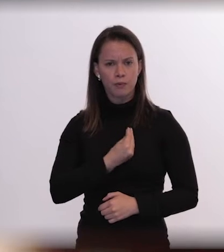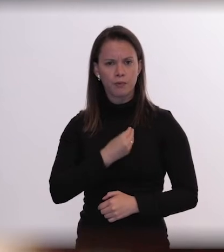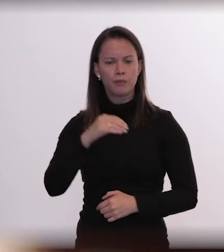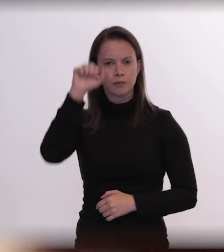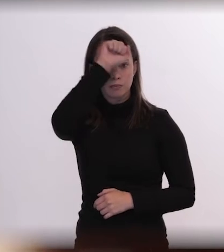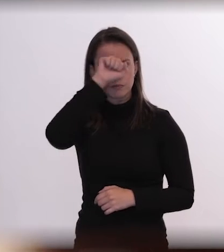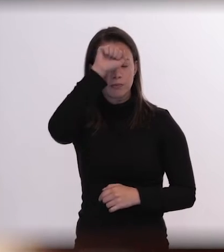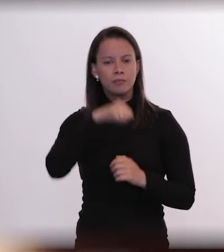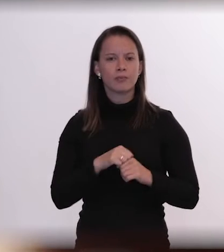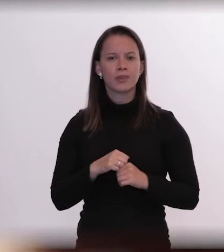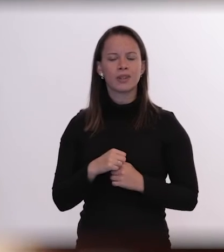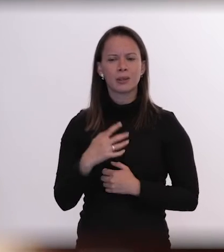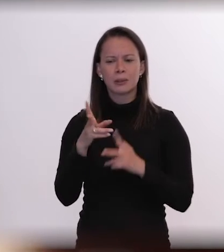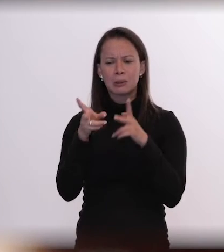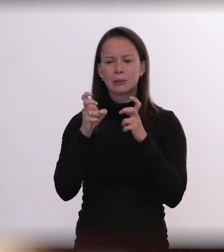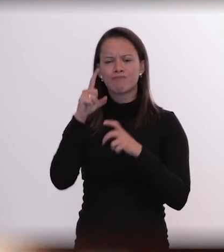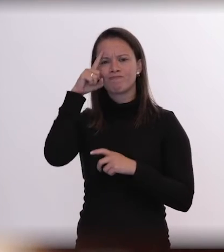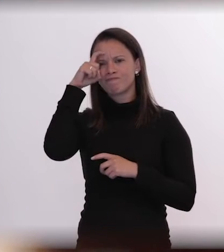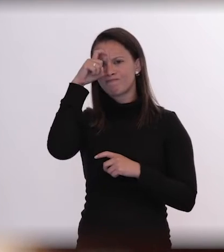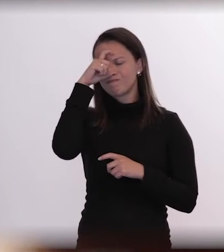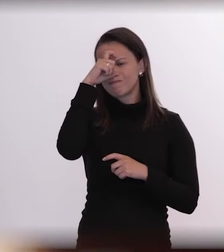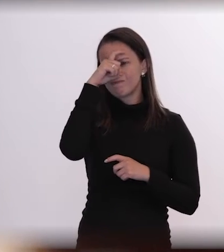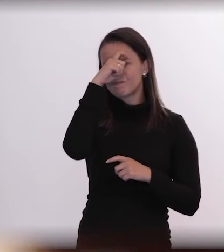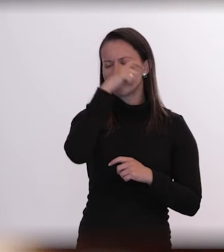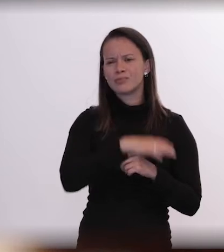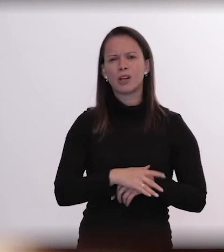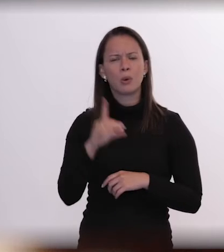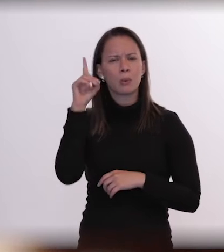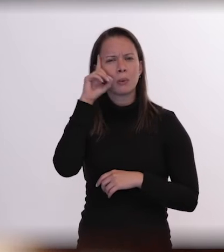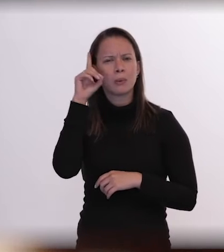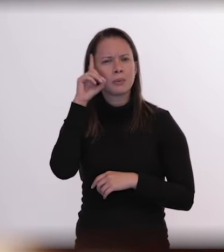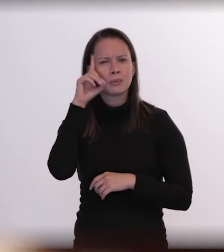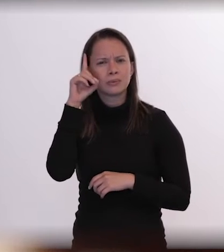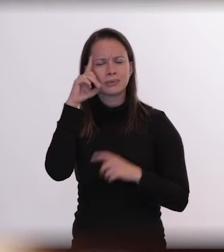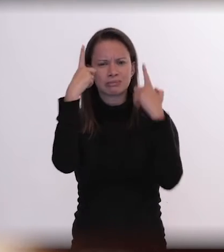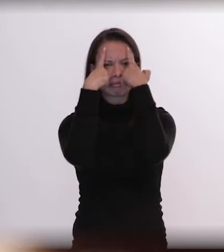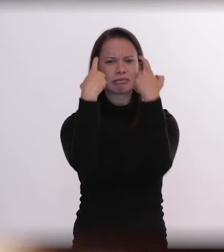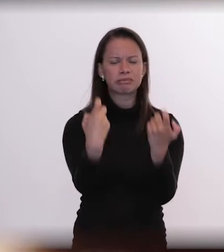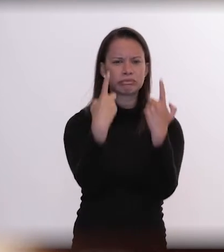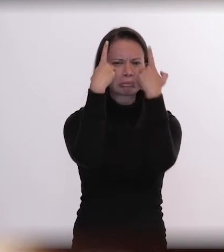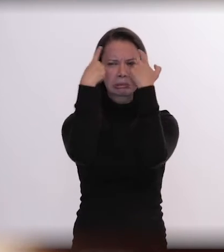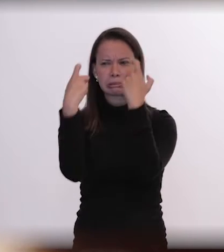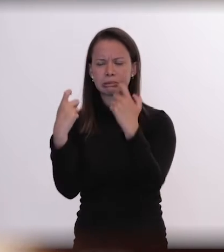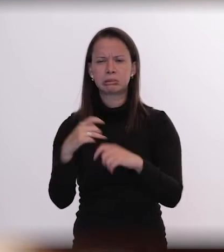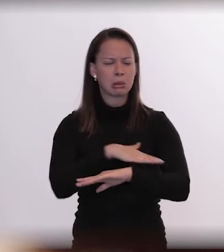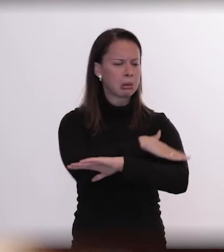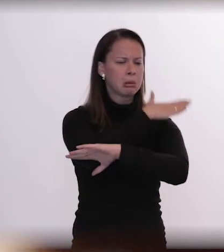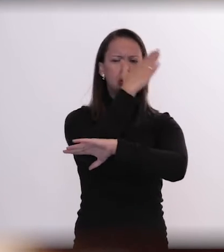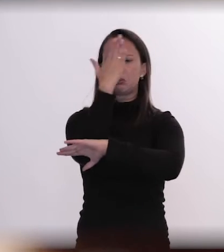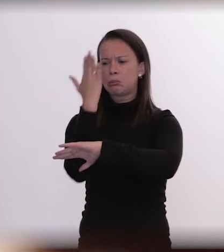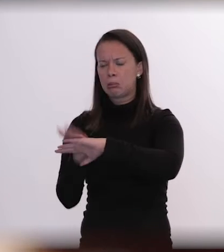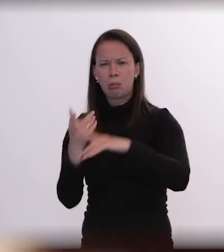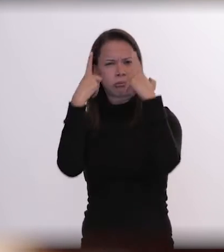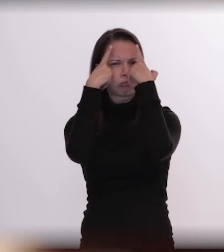vivo essa dificuldade de viver de estar num cotidiano de violência, de acordar com violência e dormir com